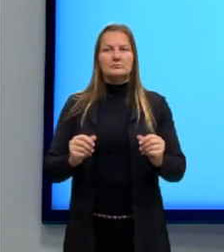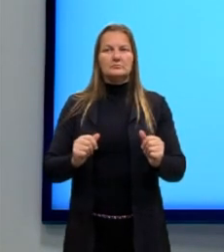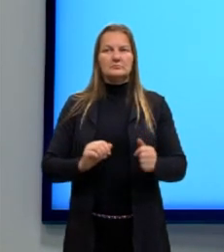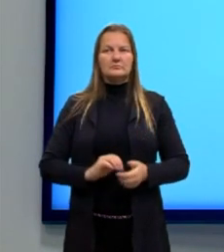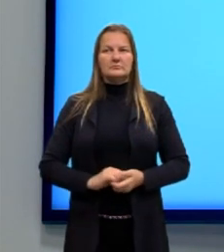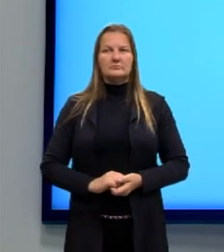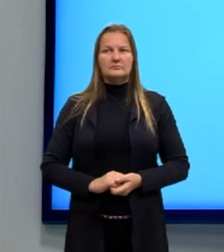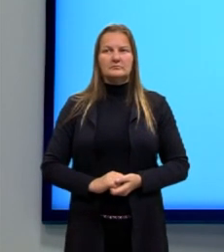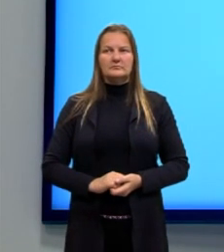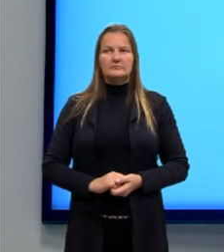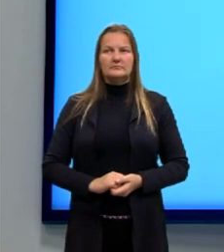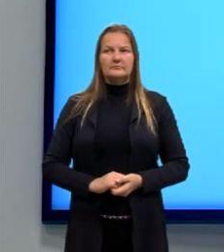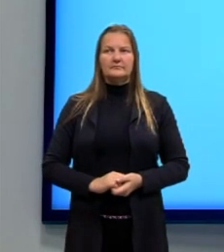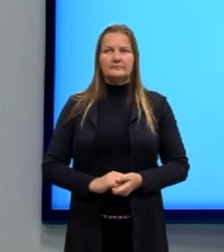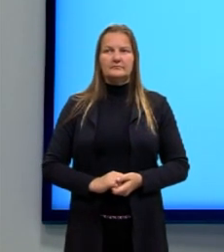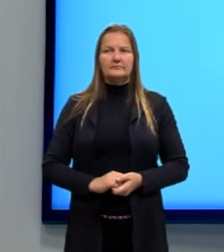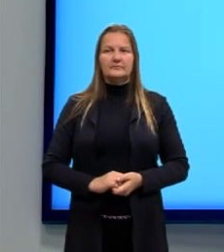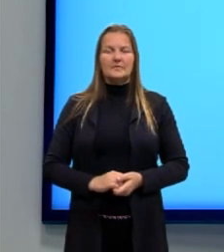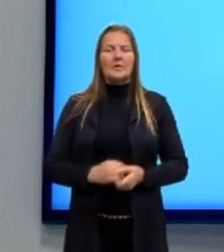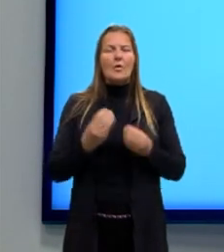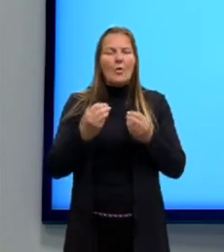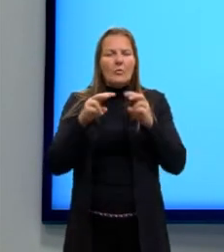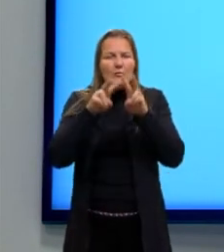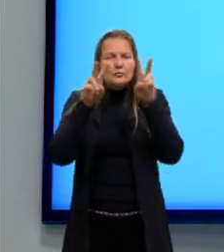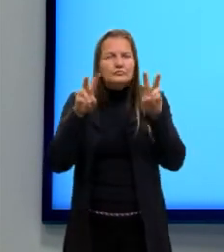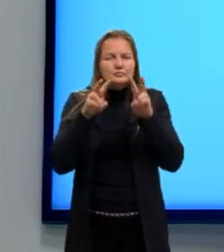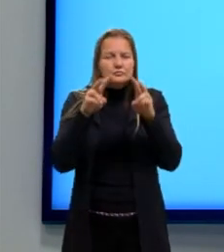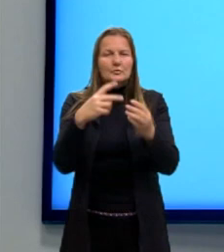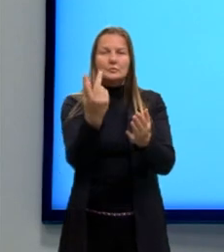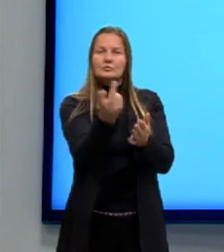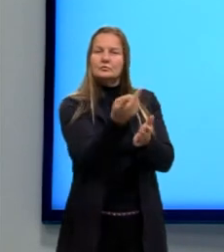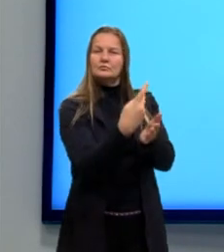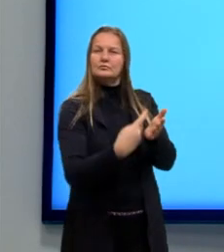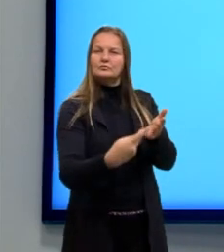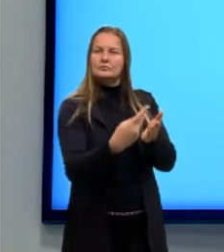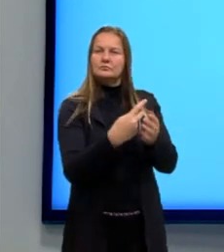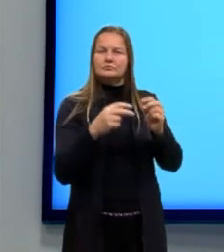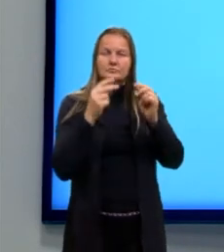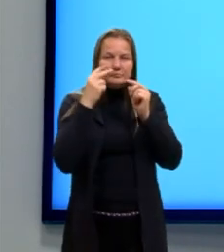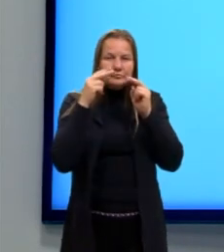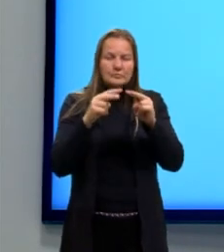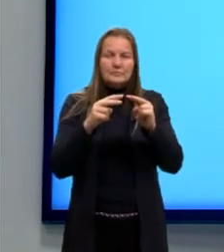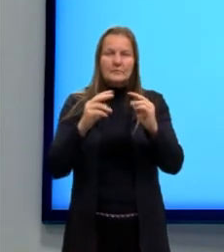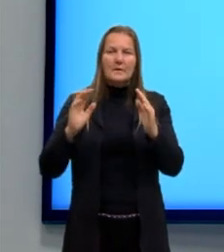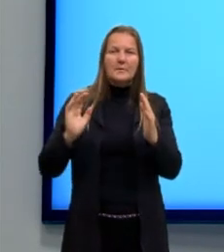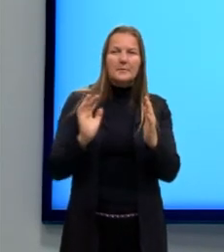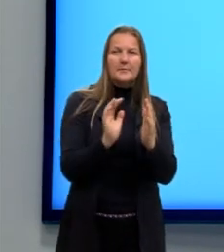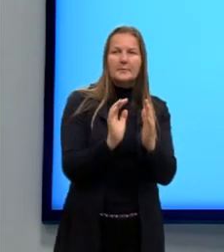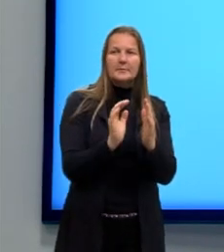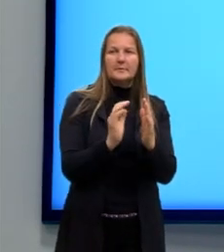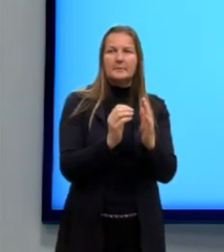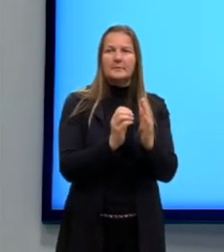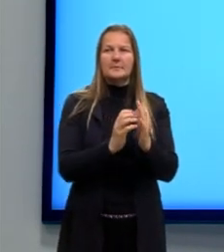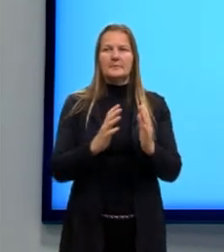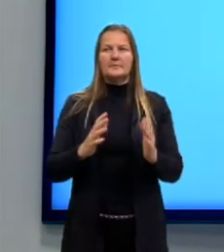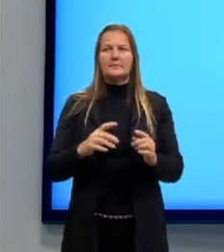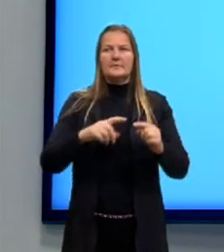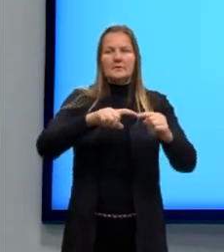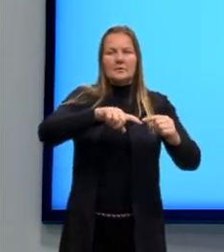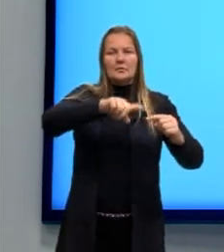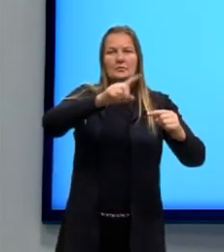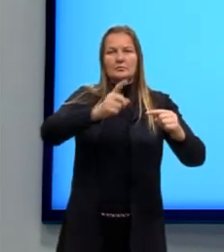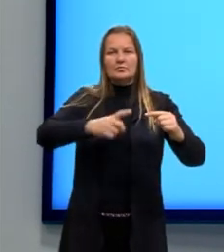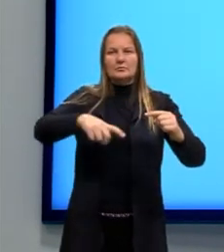Então, aqui, como que a gente exemplifica e desenha essas compressões? Claro que não está errado se a gente ver uma onda sonora